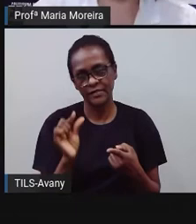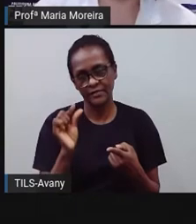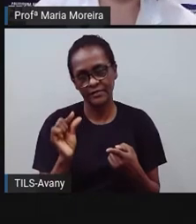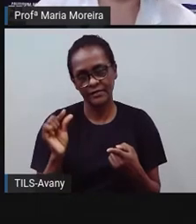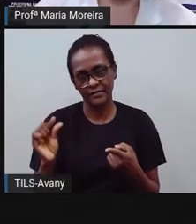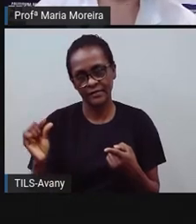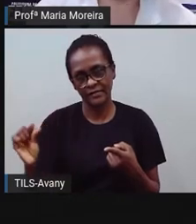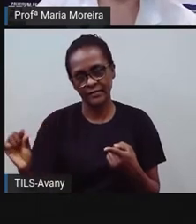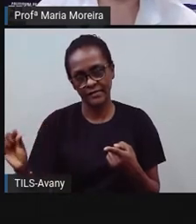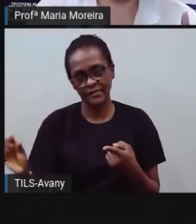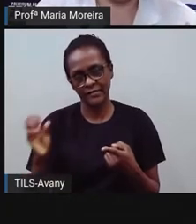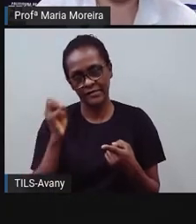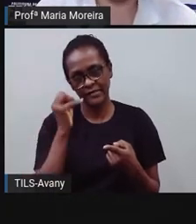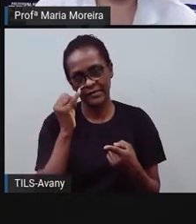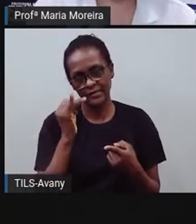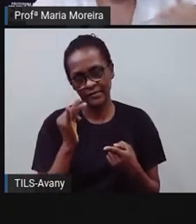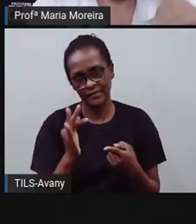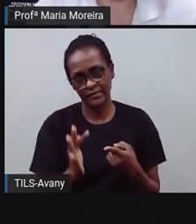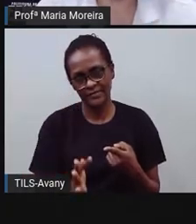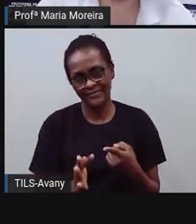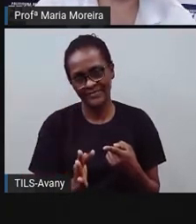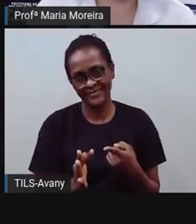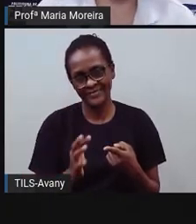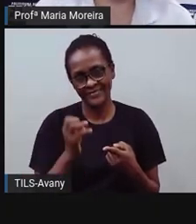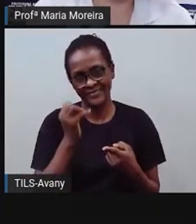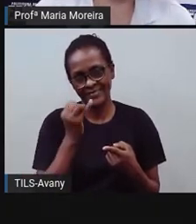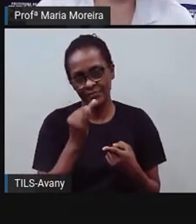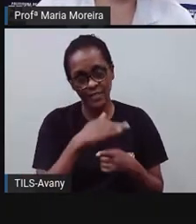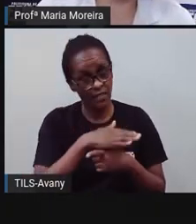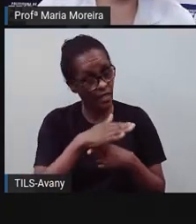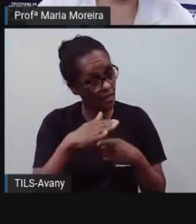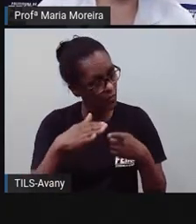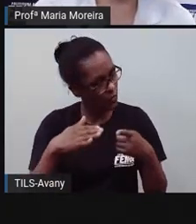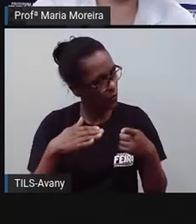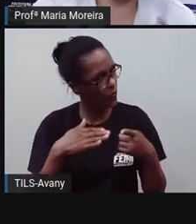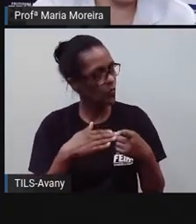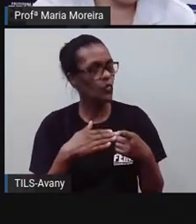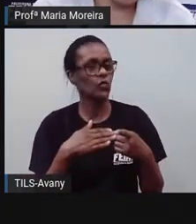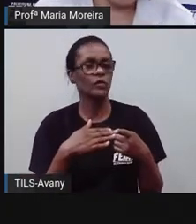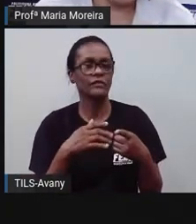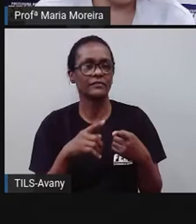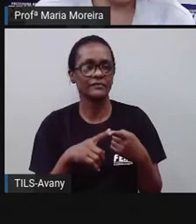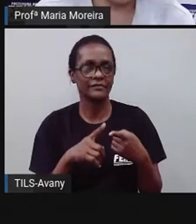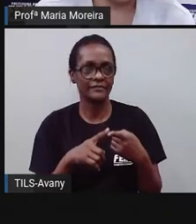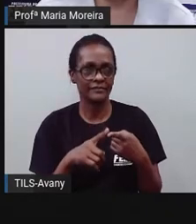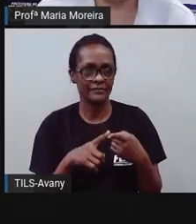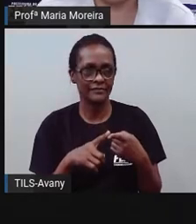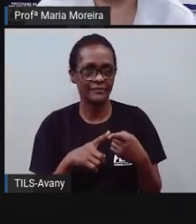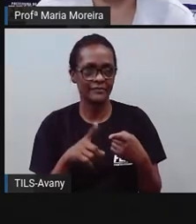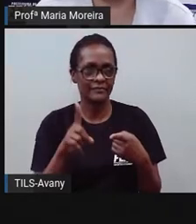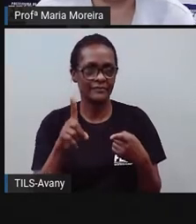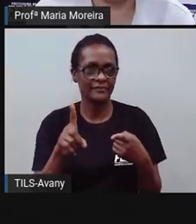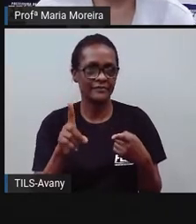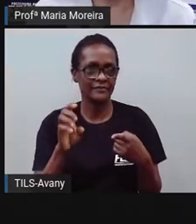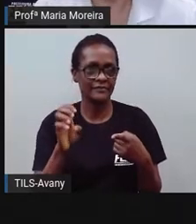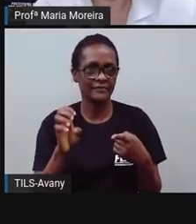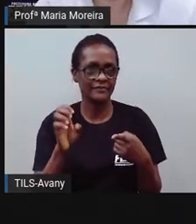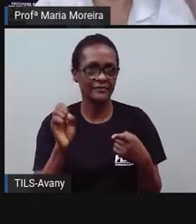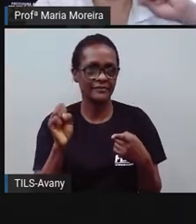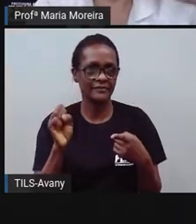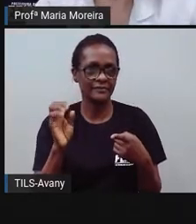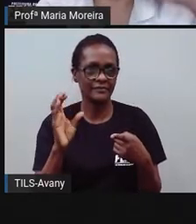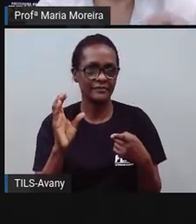babado que chega, ó, tal coisa na escola hoje, que a gente vai contar aí para o nosso responsável. O é que faz?